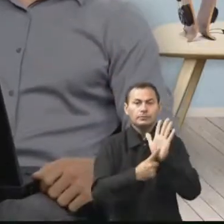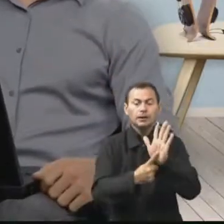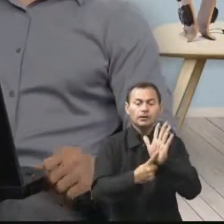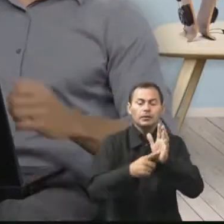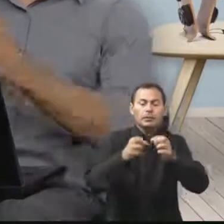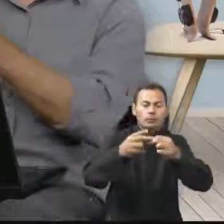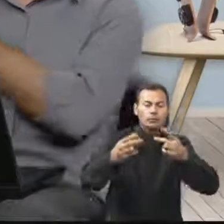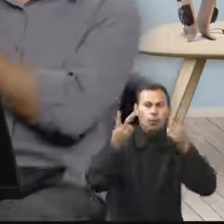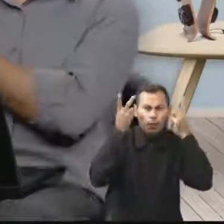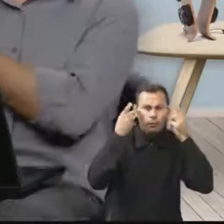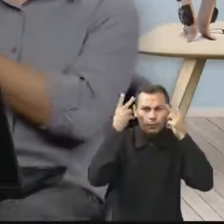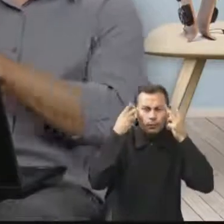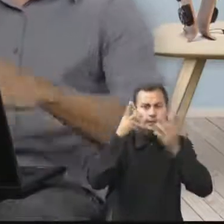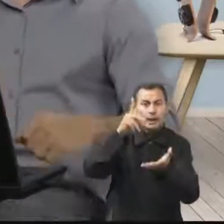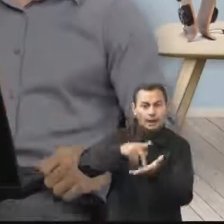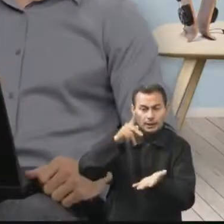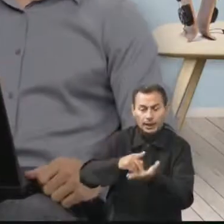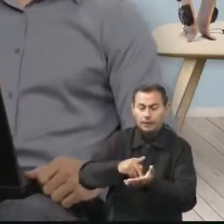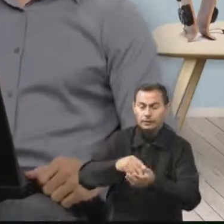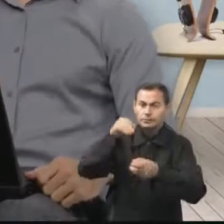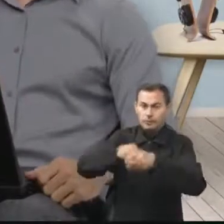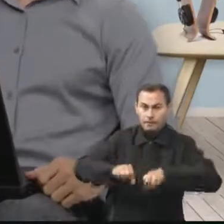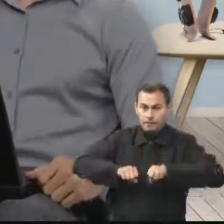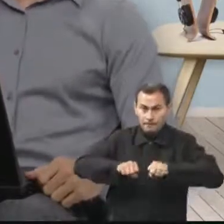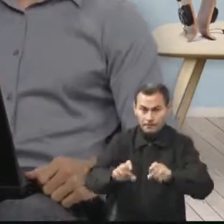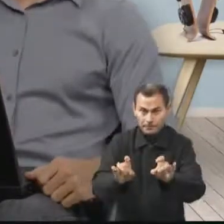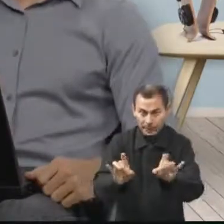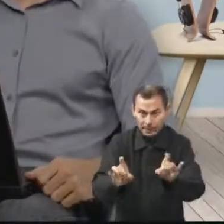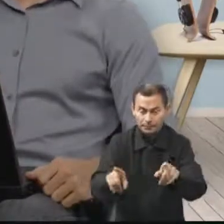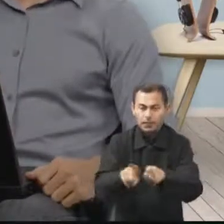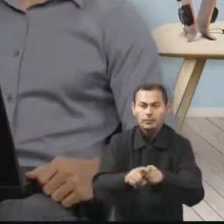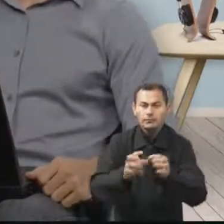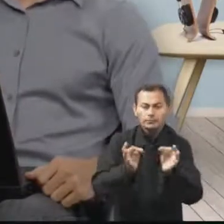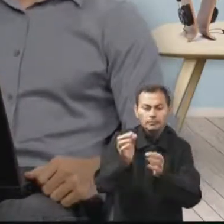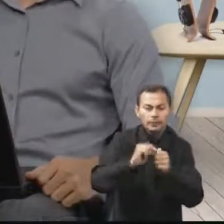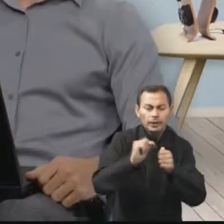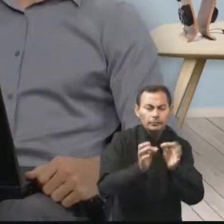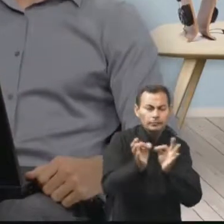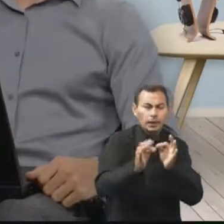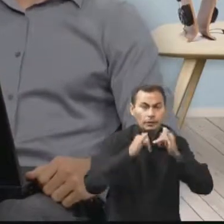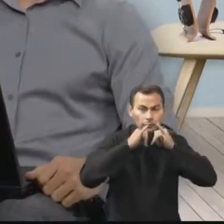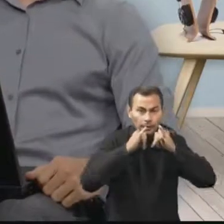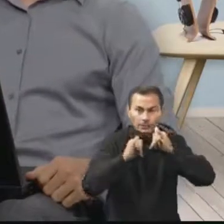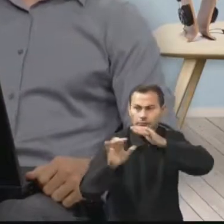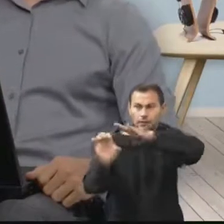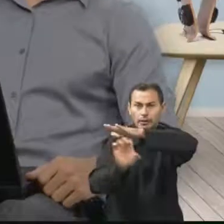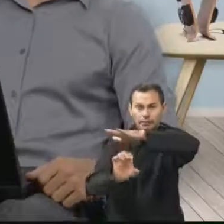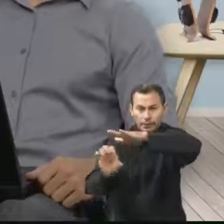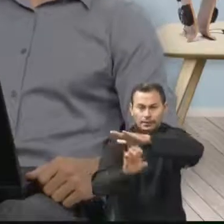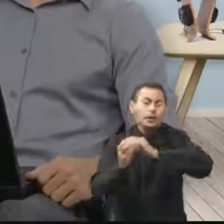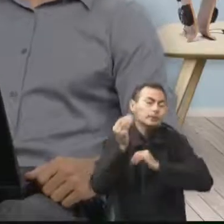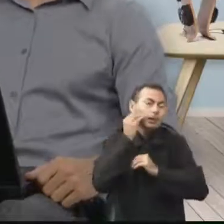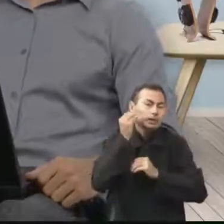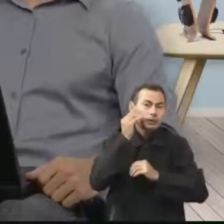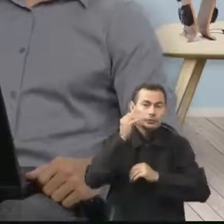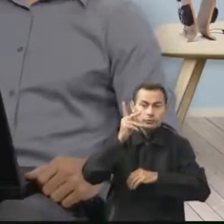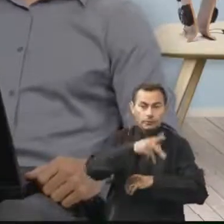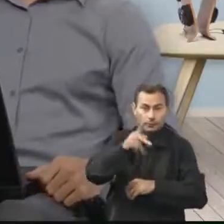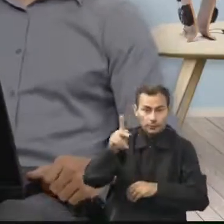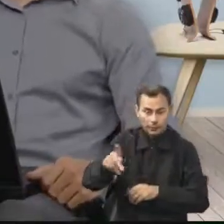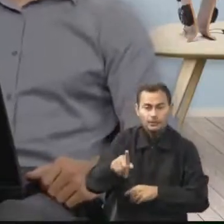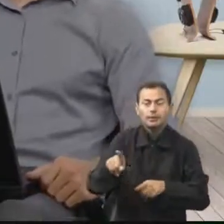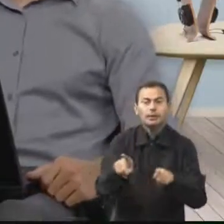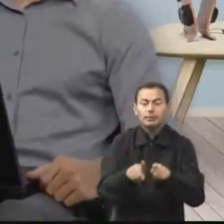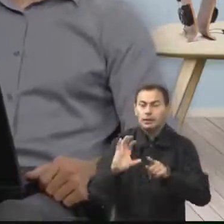situações comuns da realidade de mercado. Eles são elaborados a partir de informações de empresas, experiência dos professores